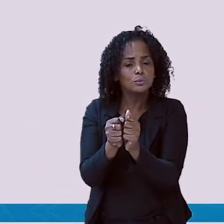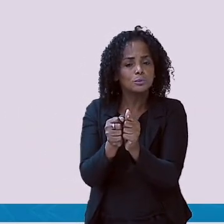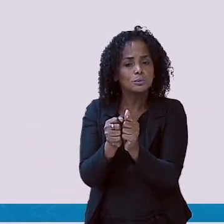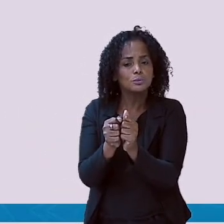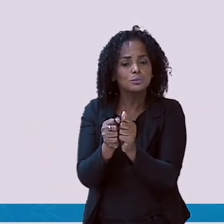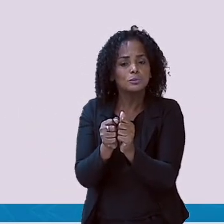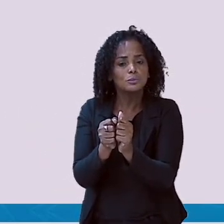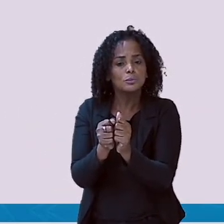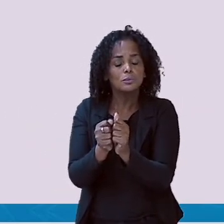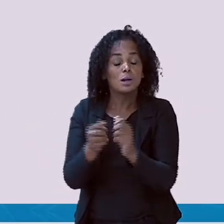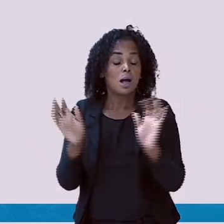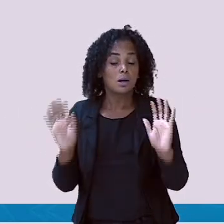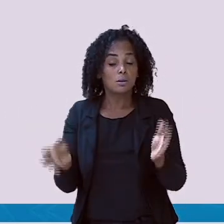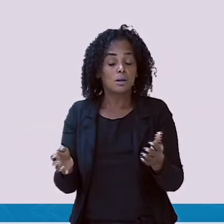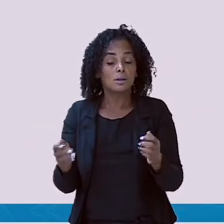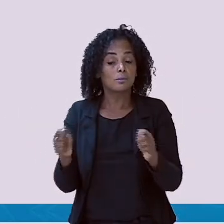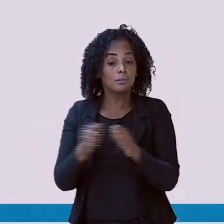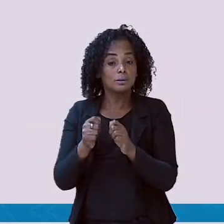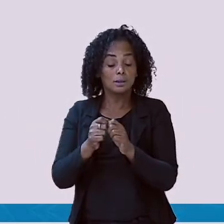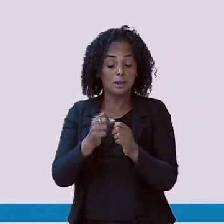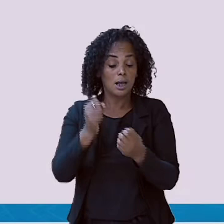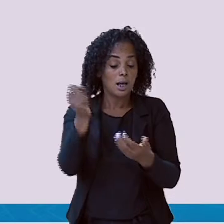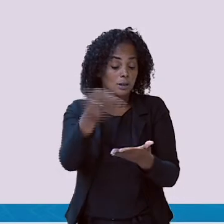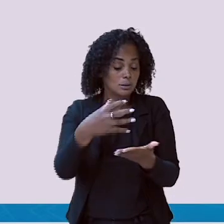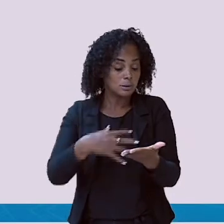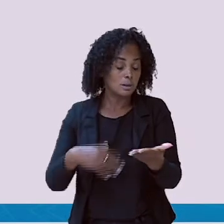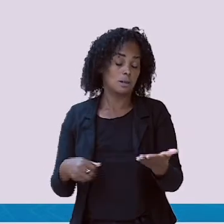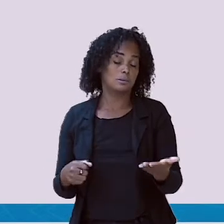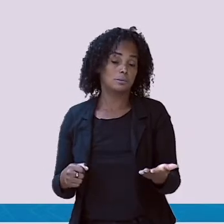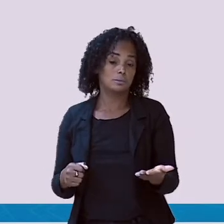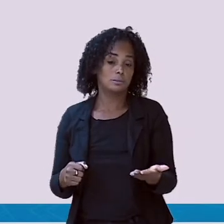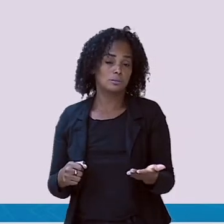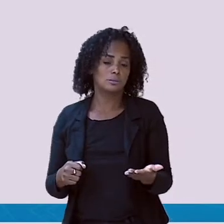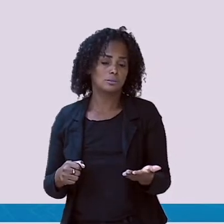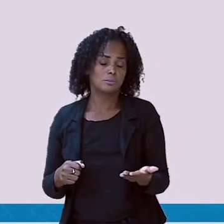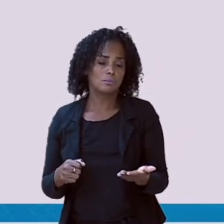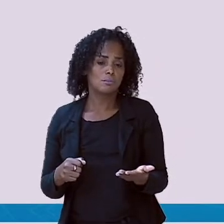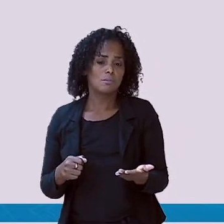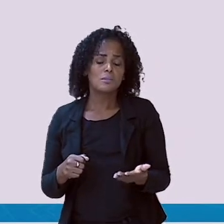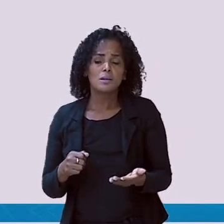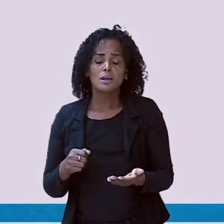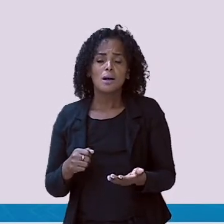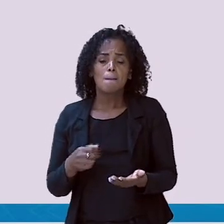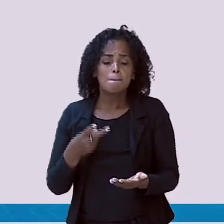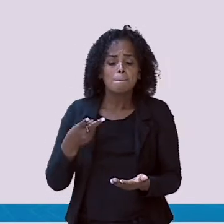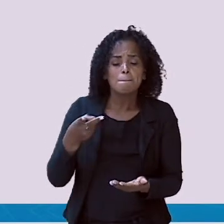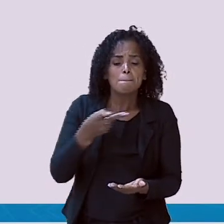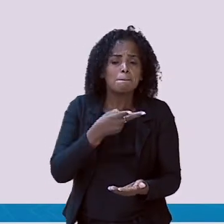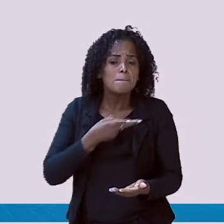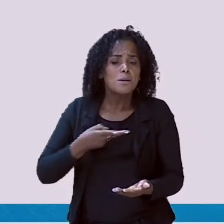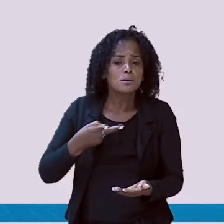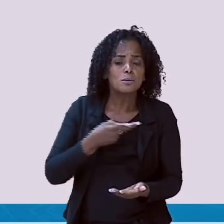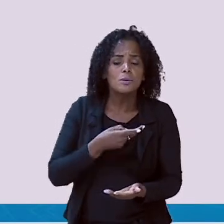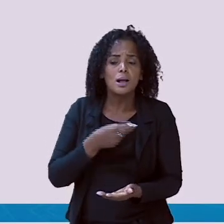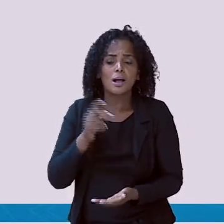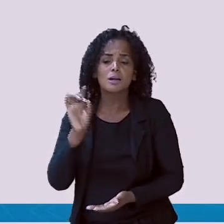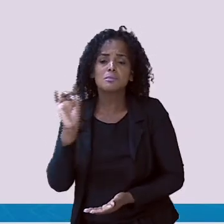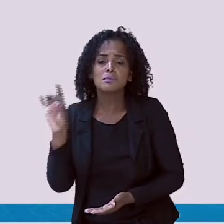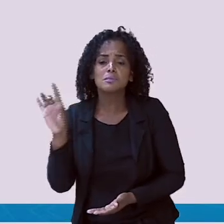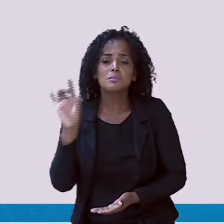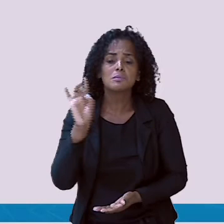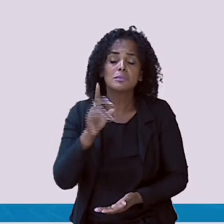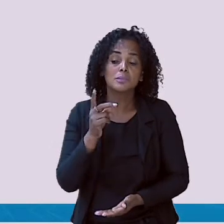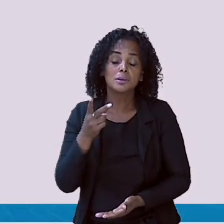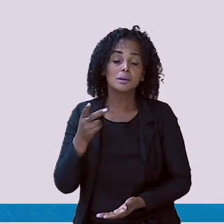vamos ter que procurar cada sílaba para formarmos as palavras.